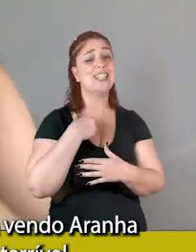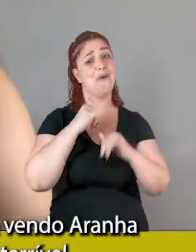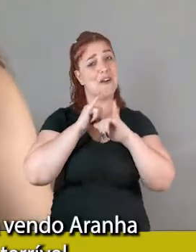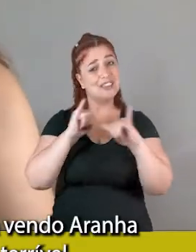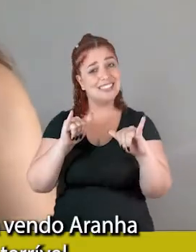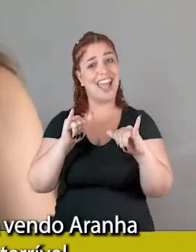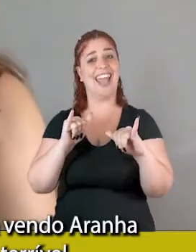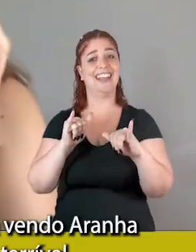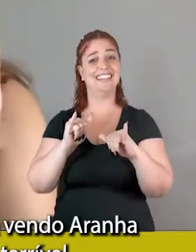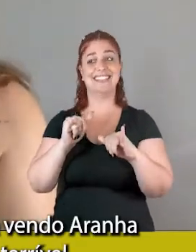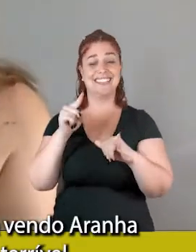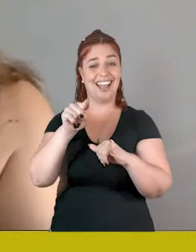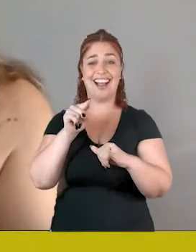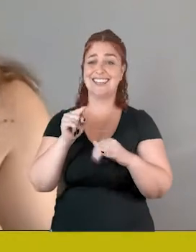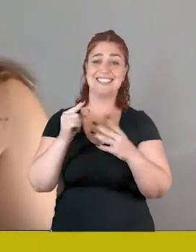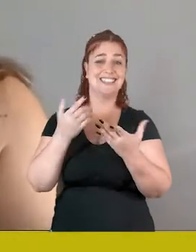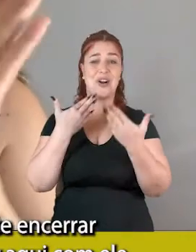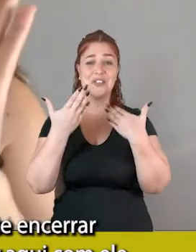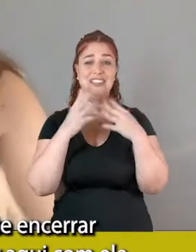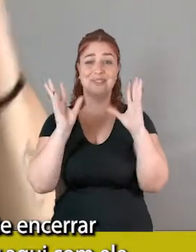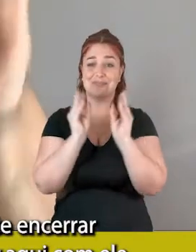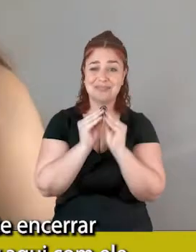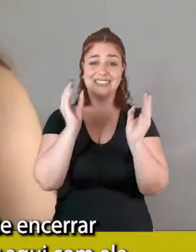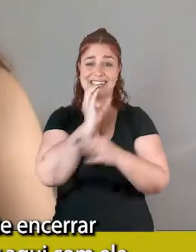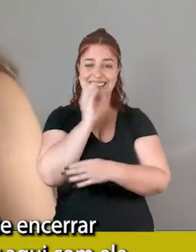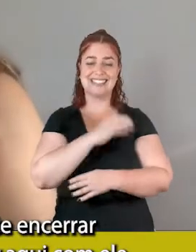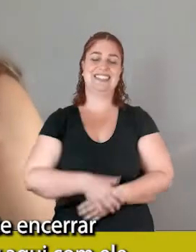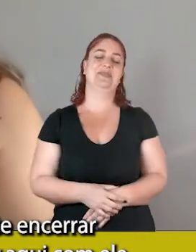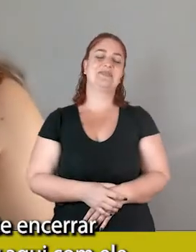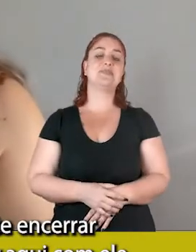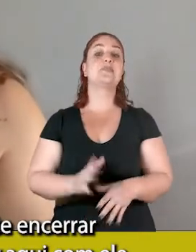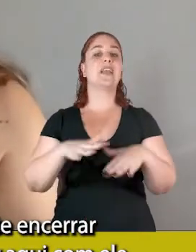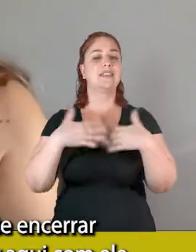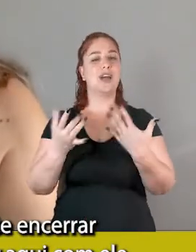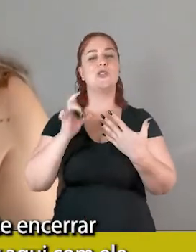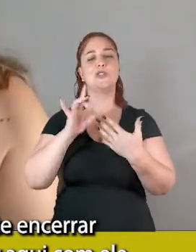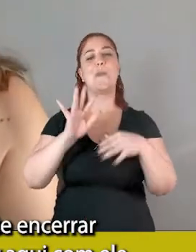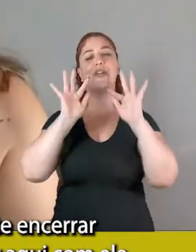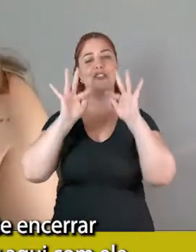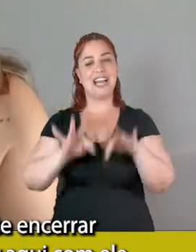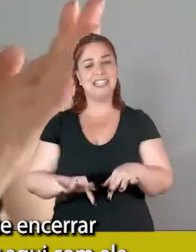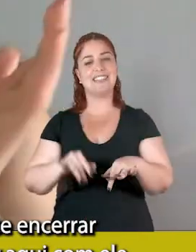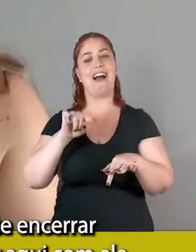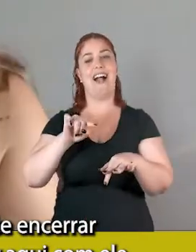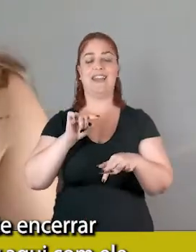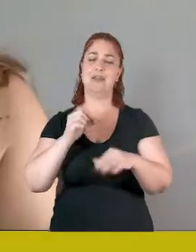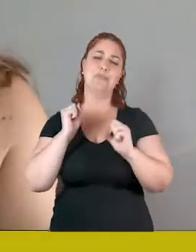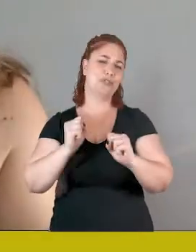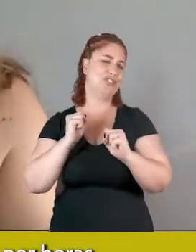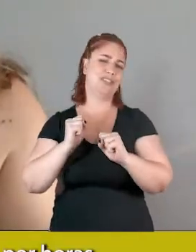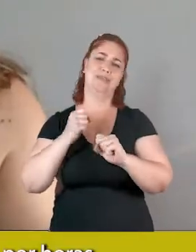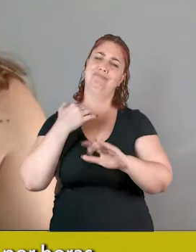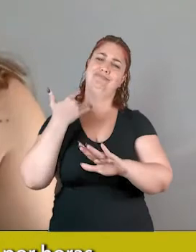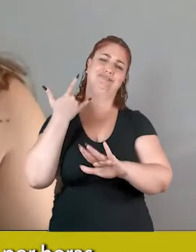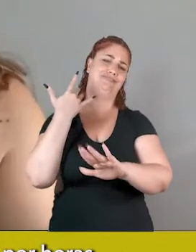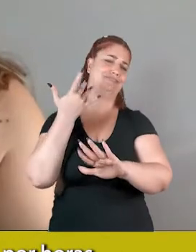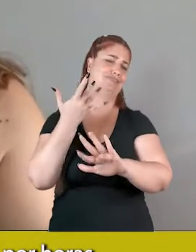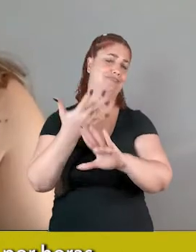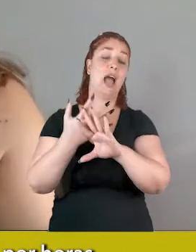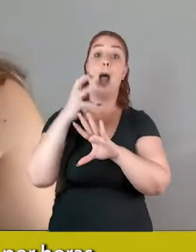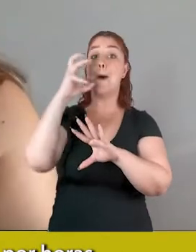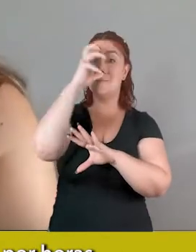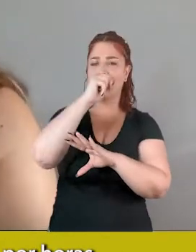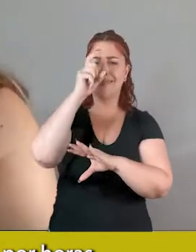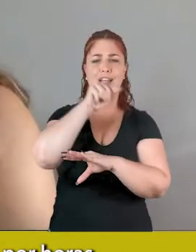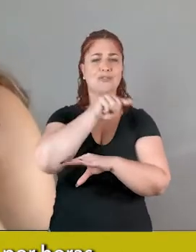avisei que ela era terrível. Eu acho, então assim, para a gente encerrar, porque a gente podia ficar aqui com ele, aprendendo e